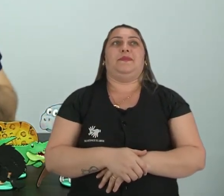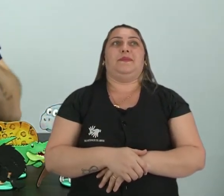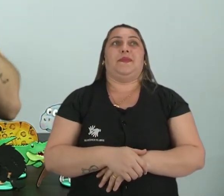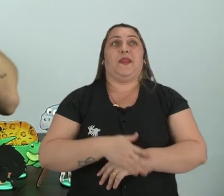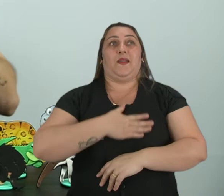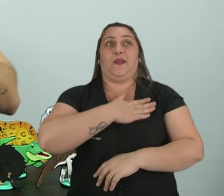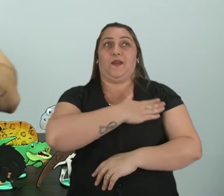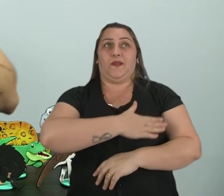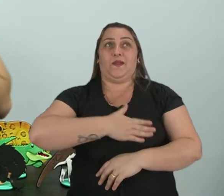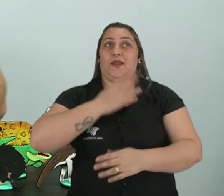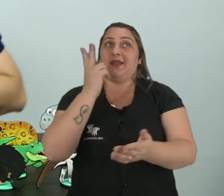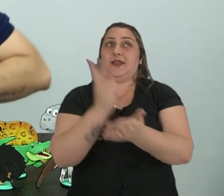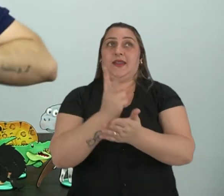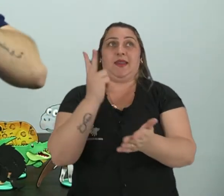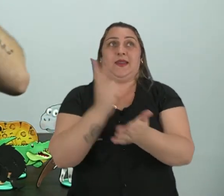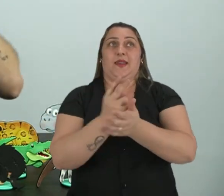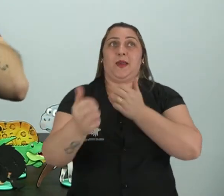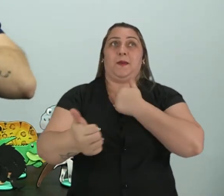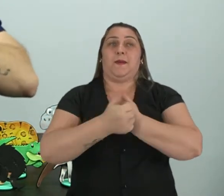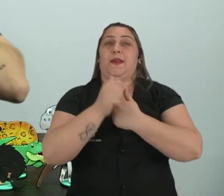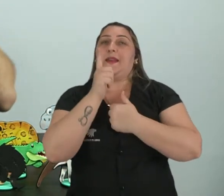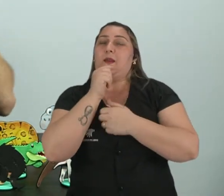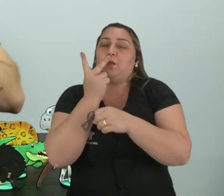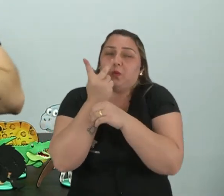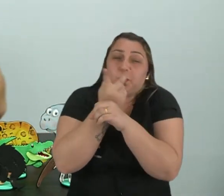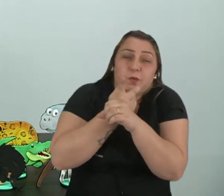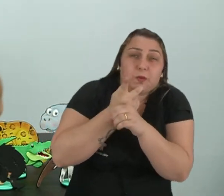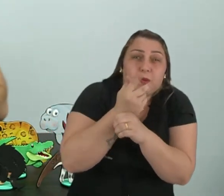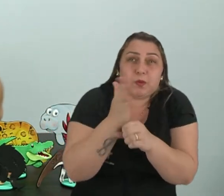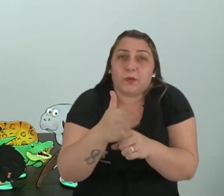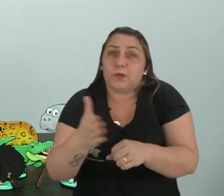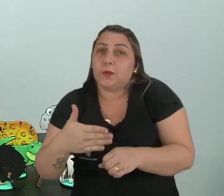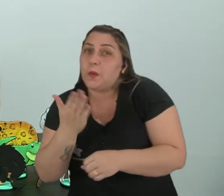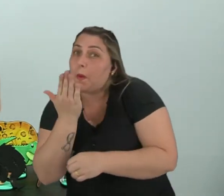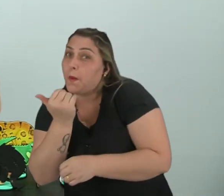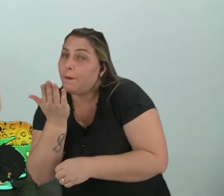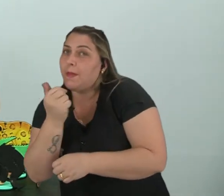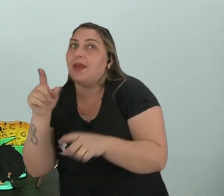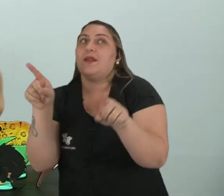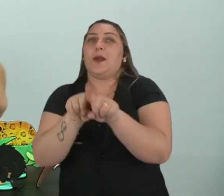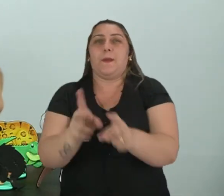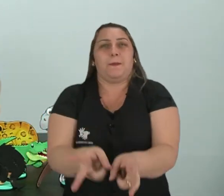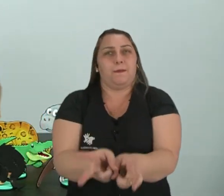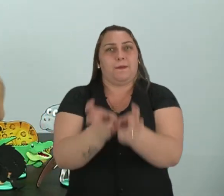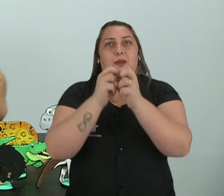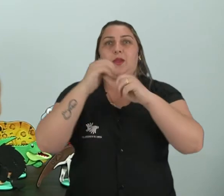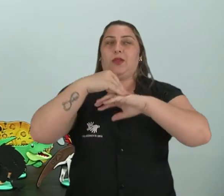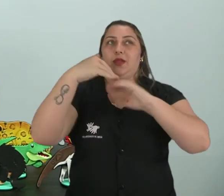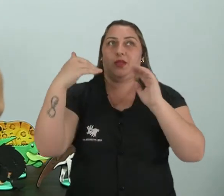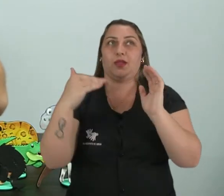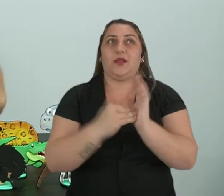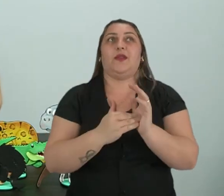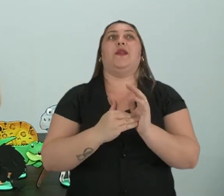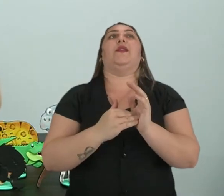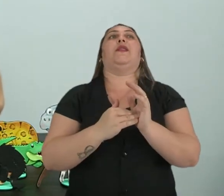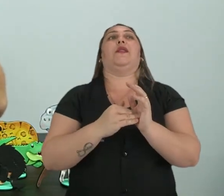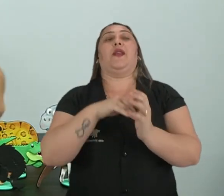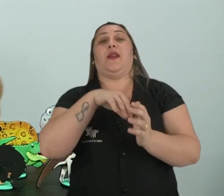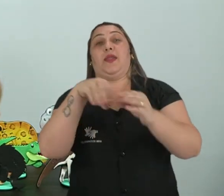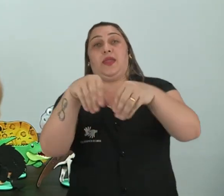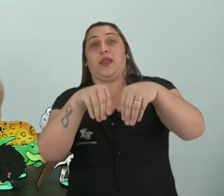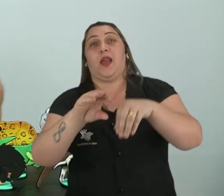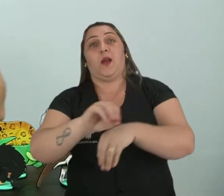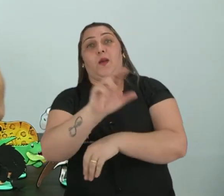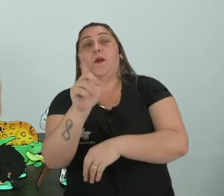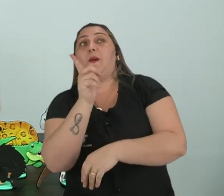Ela gosta sempre da água também, que ela caça os bichinhos, os peixinhos. Então, vocês perceberam que todos eles, sendo terrestres